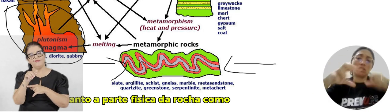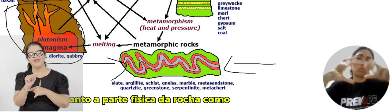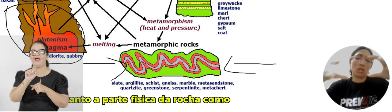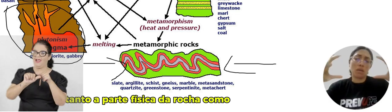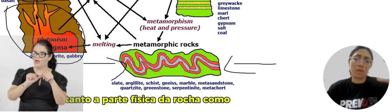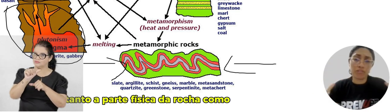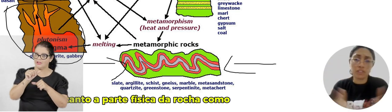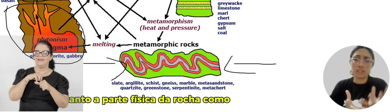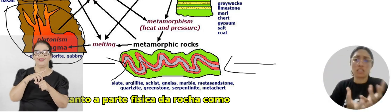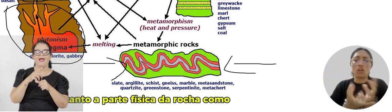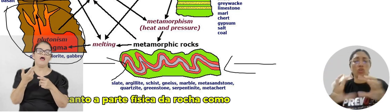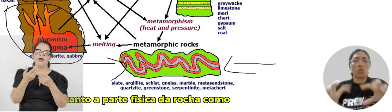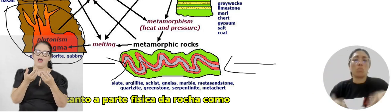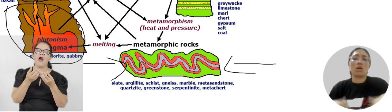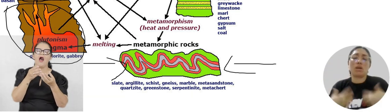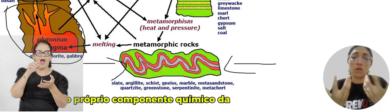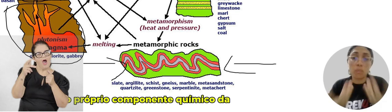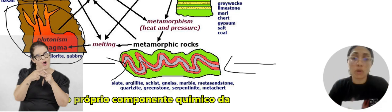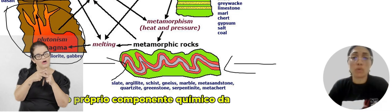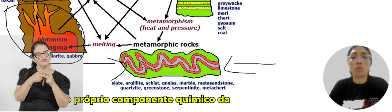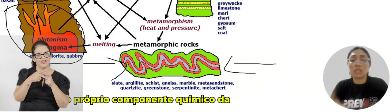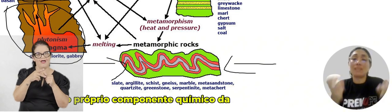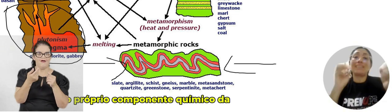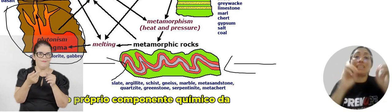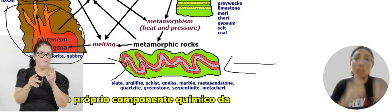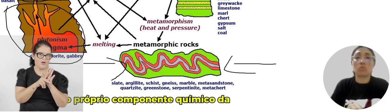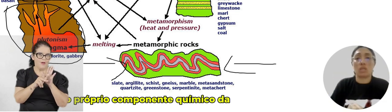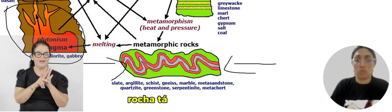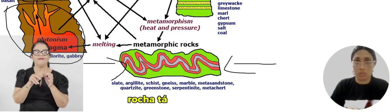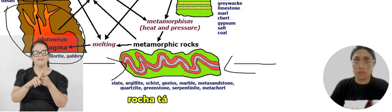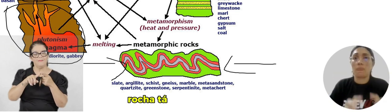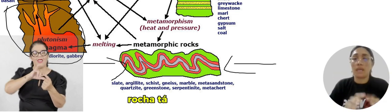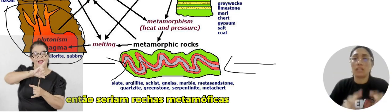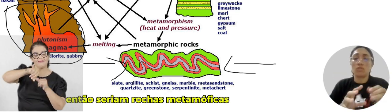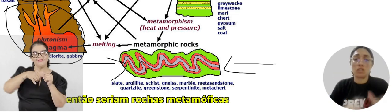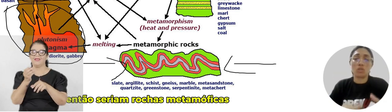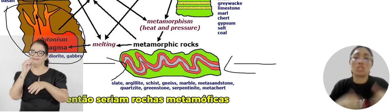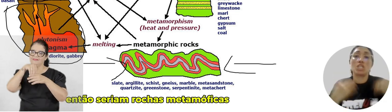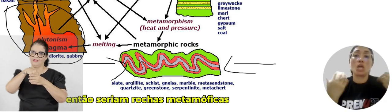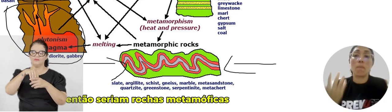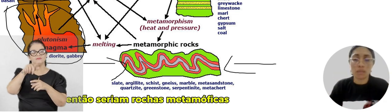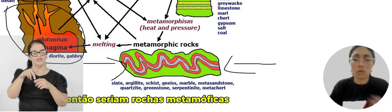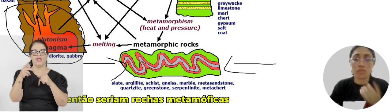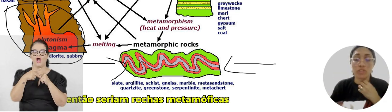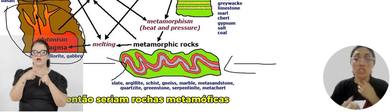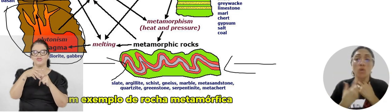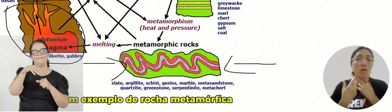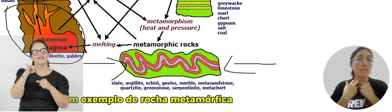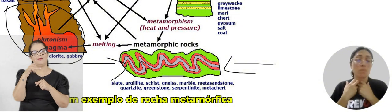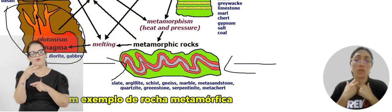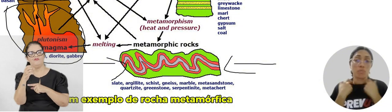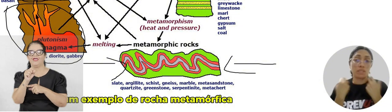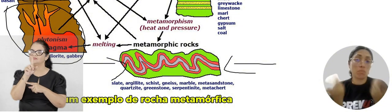tanto a parte física da rocha, como o próprio componente químico da rocha. Então, seriam rochas metamórficas.